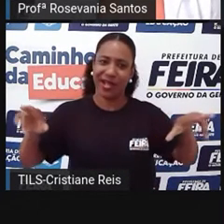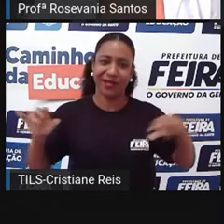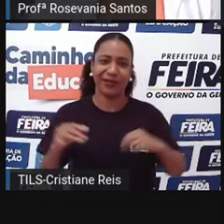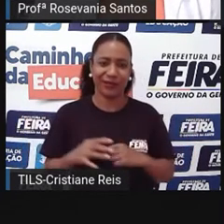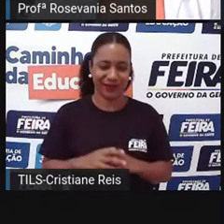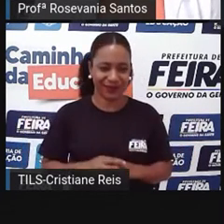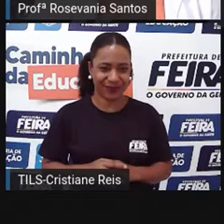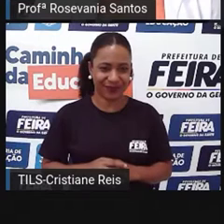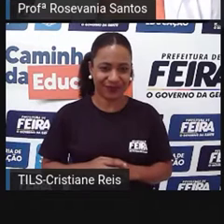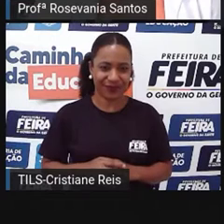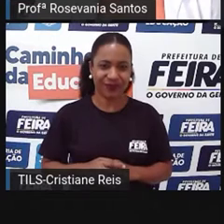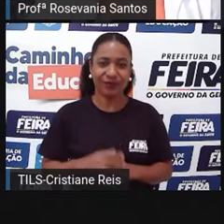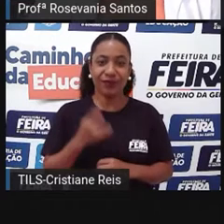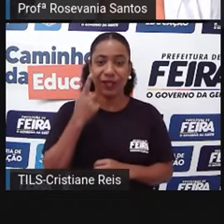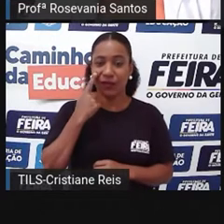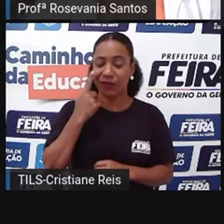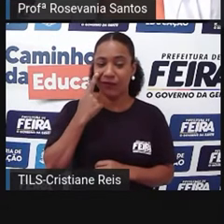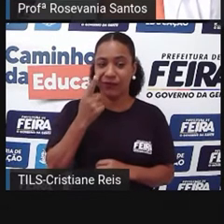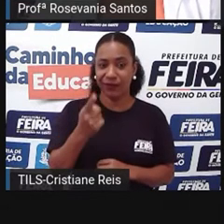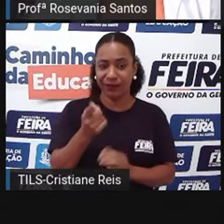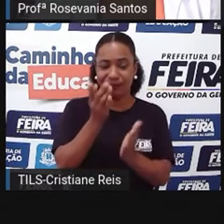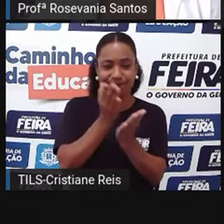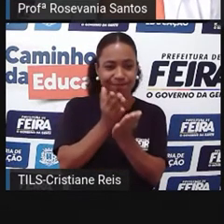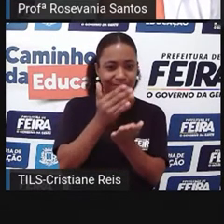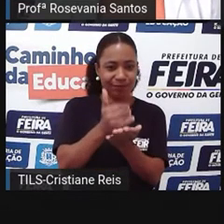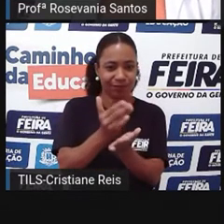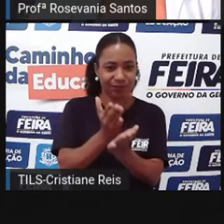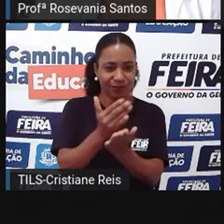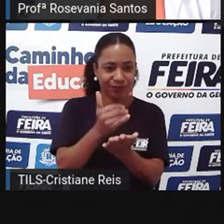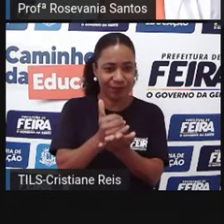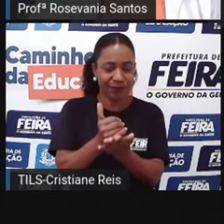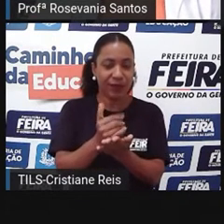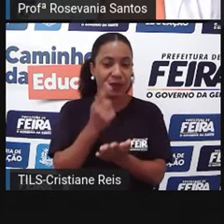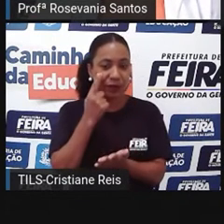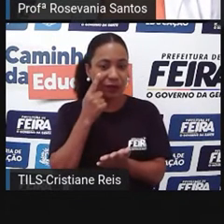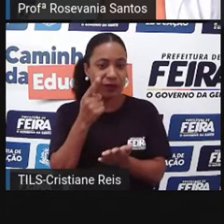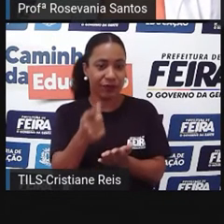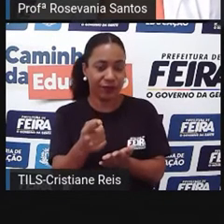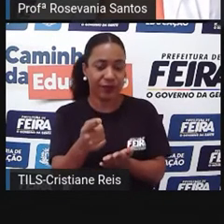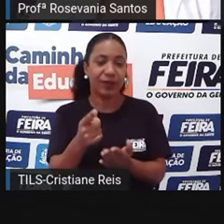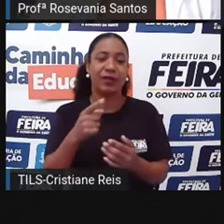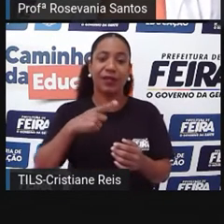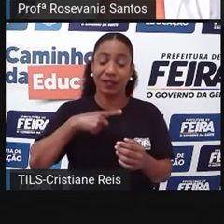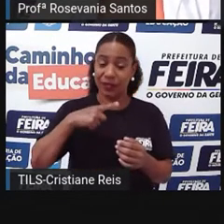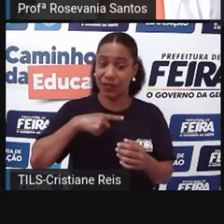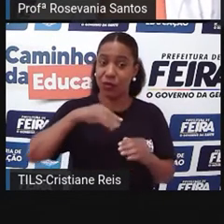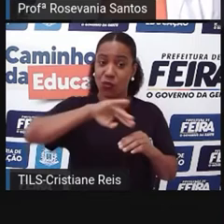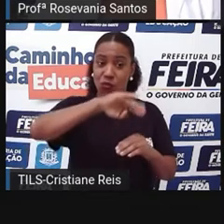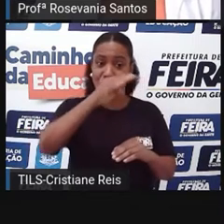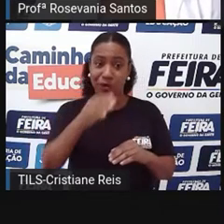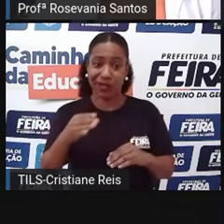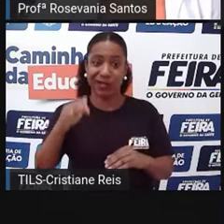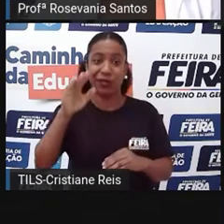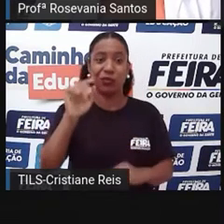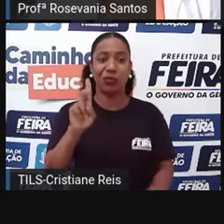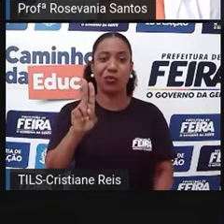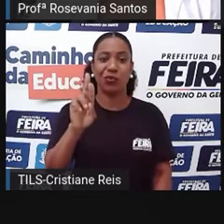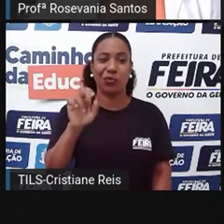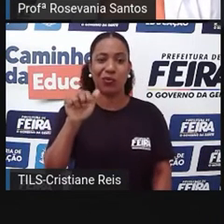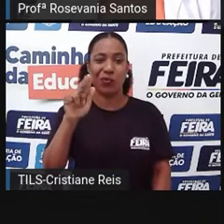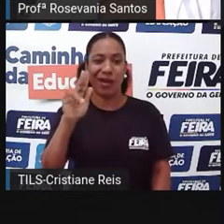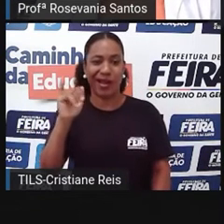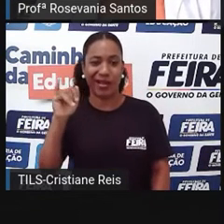aqui, deu essa divisãozinha, né, colocando o planalto uruguaio, né, sul-rio